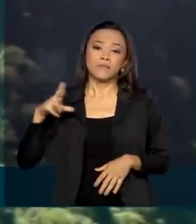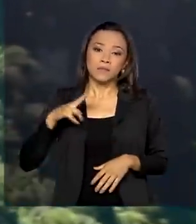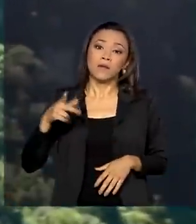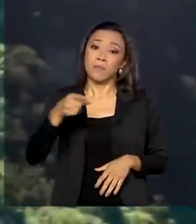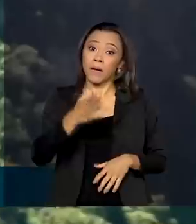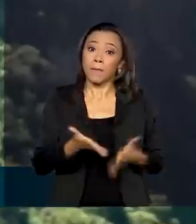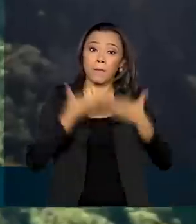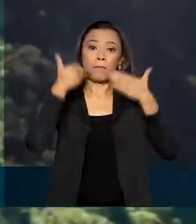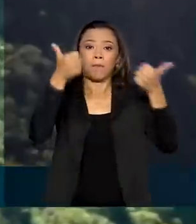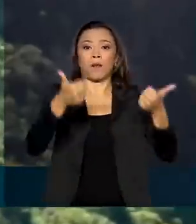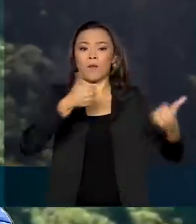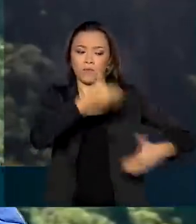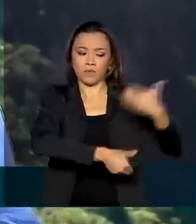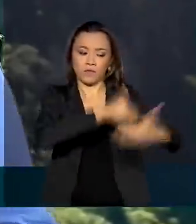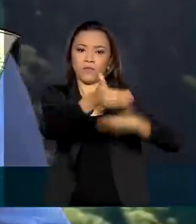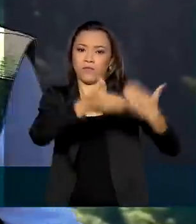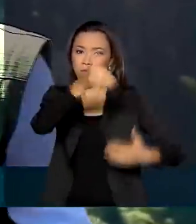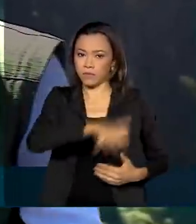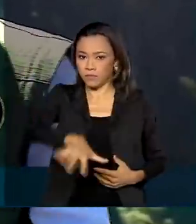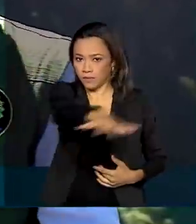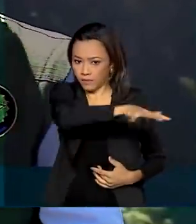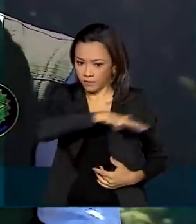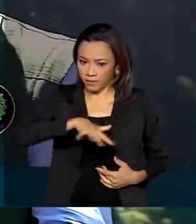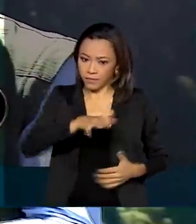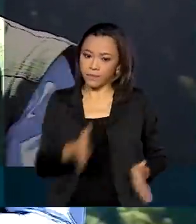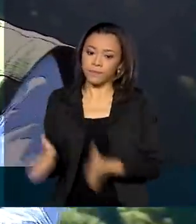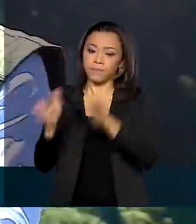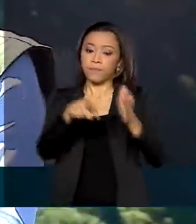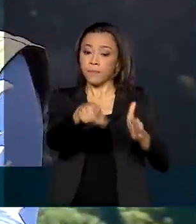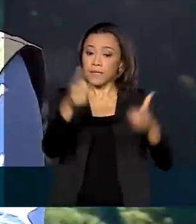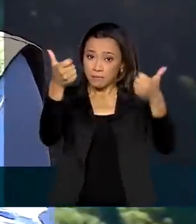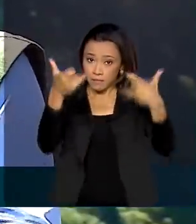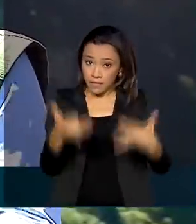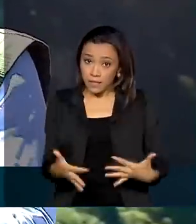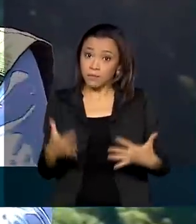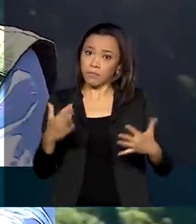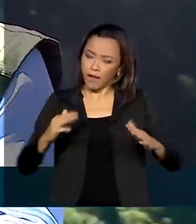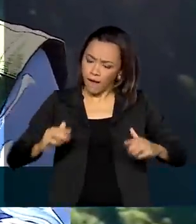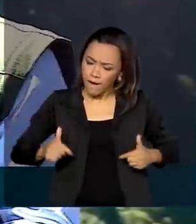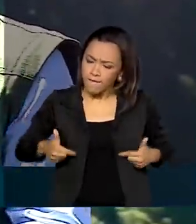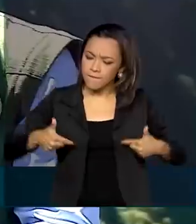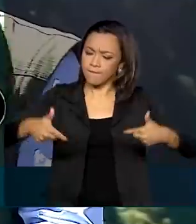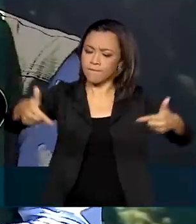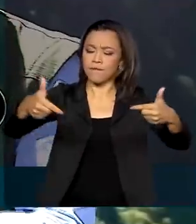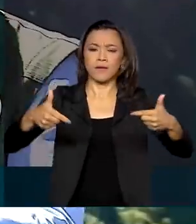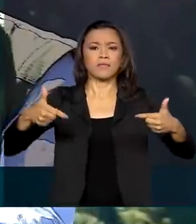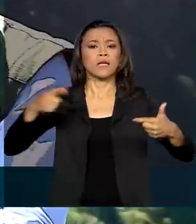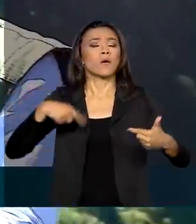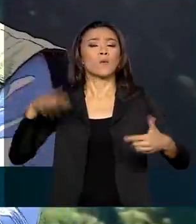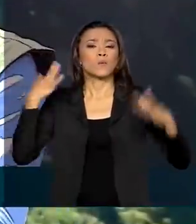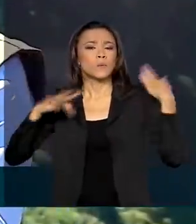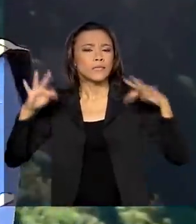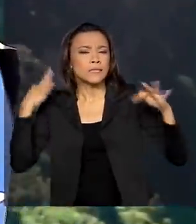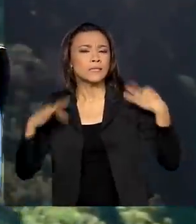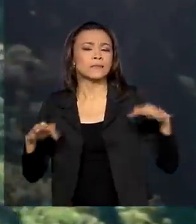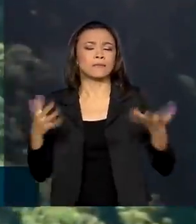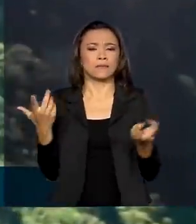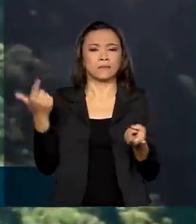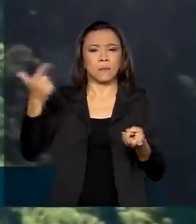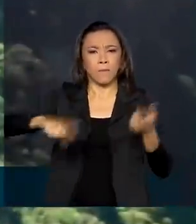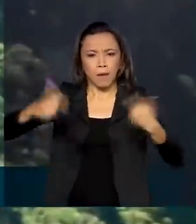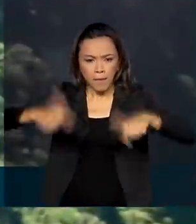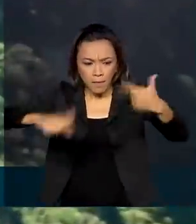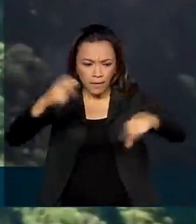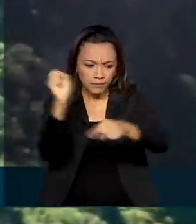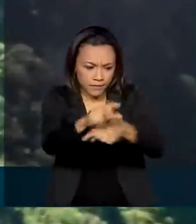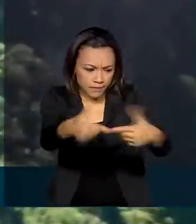temos aqui de fazer avançar justamente o turismo, o ecoturismo, gerando emprego, renda e, ao mesmo